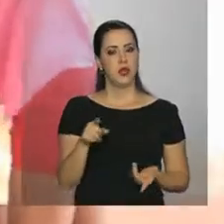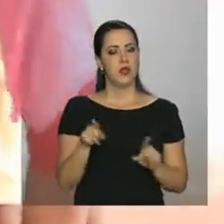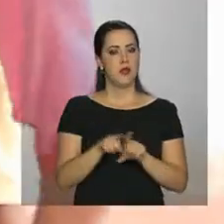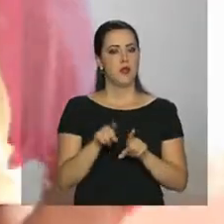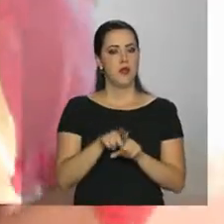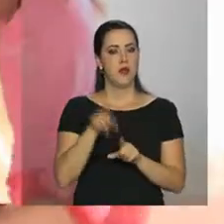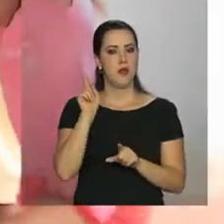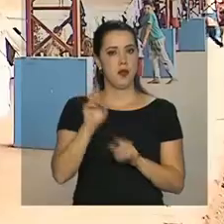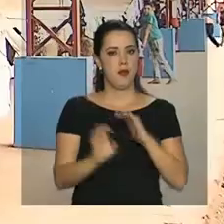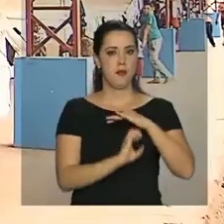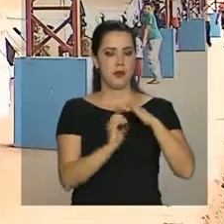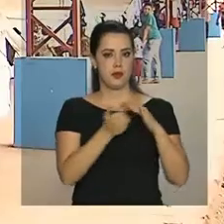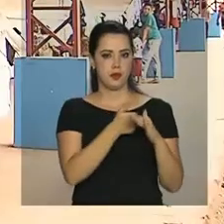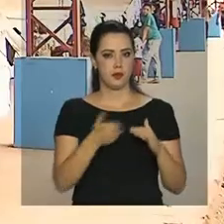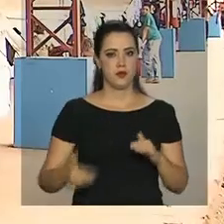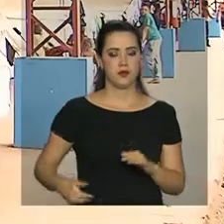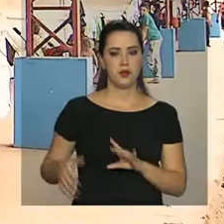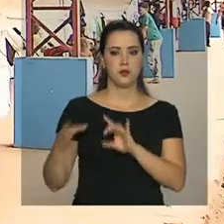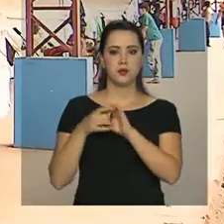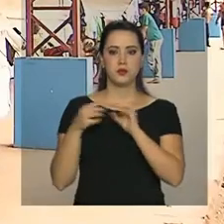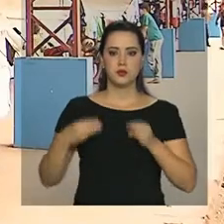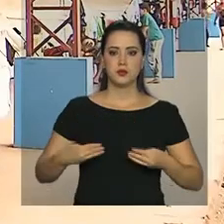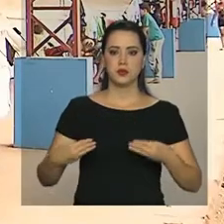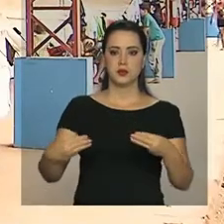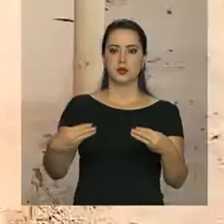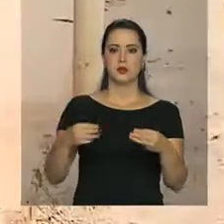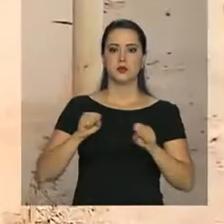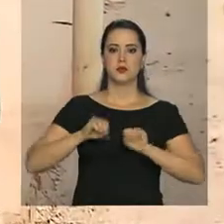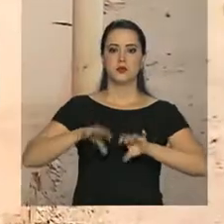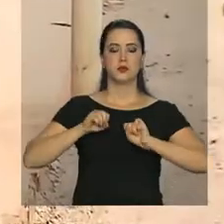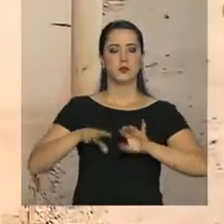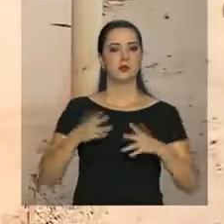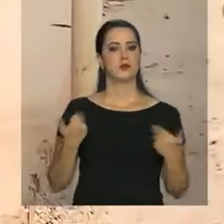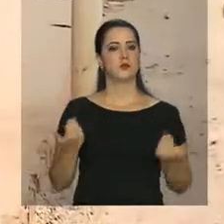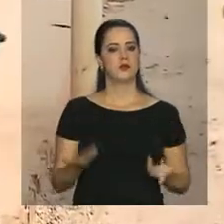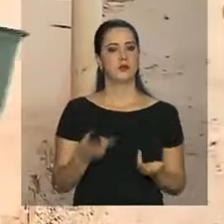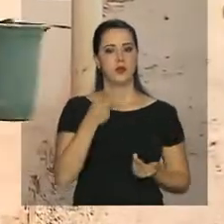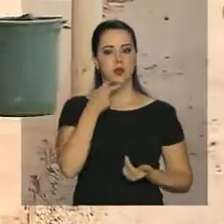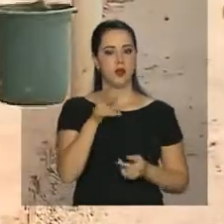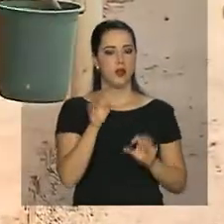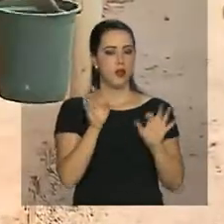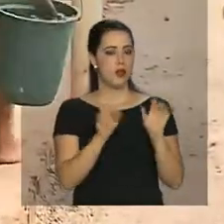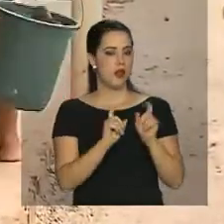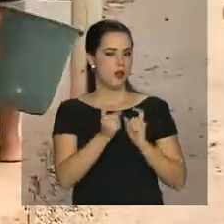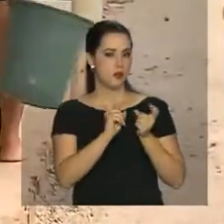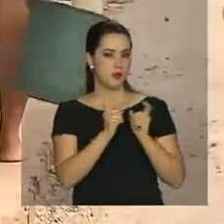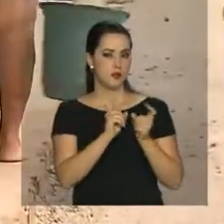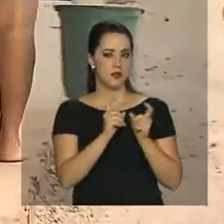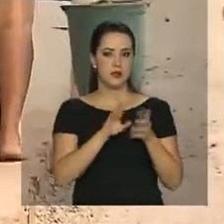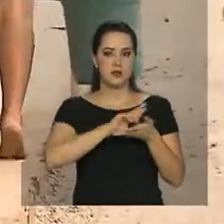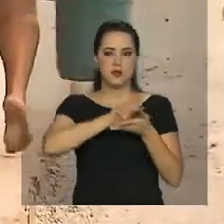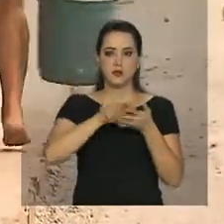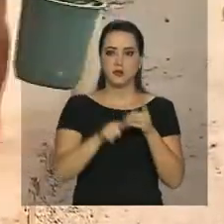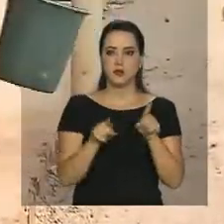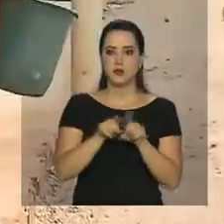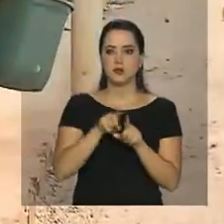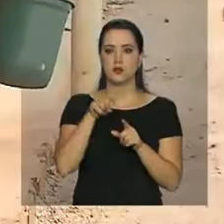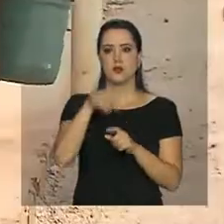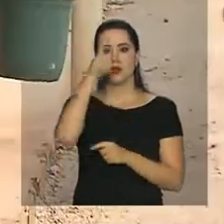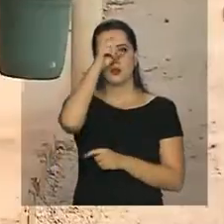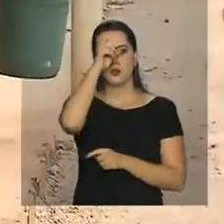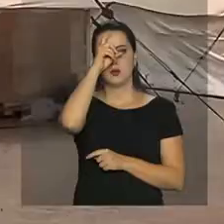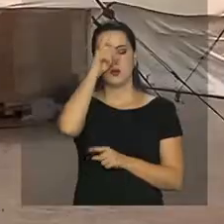EBSER é uma empresa pública vinculada ao Ministério da Educação. Ela faz a gestão e administração de